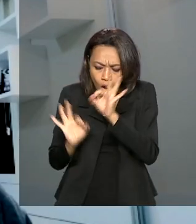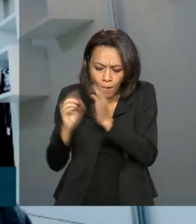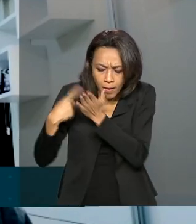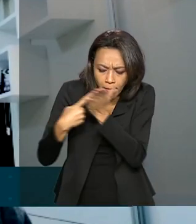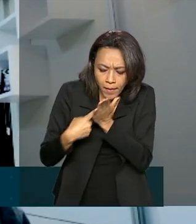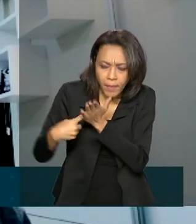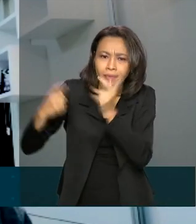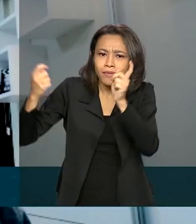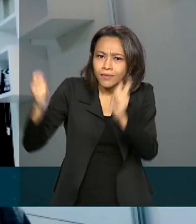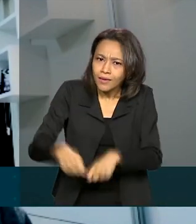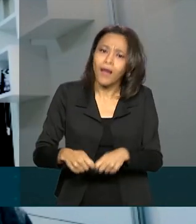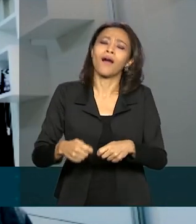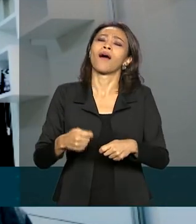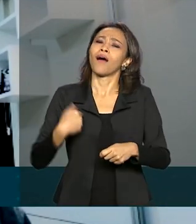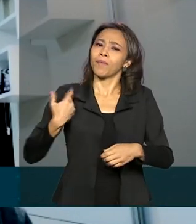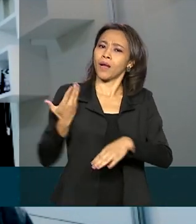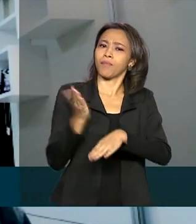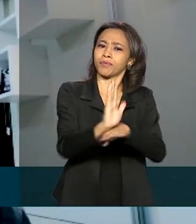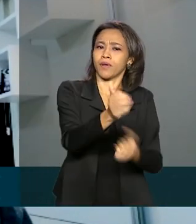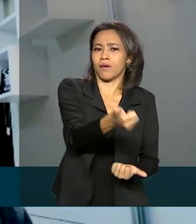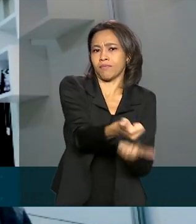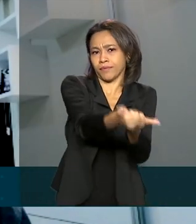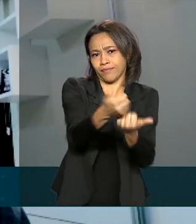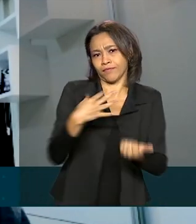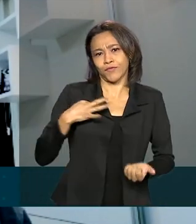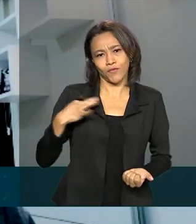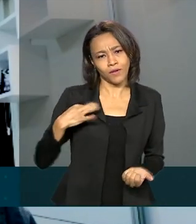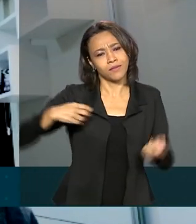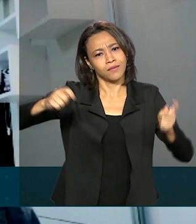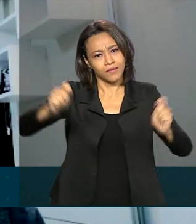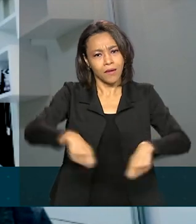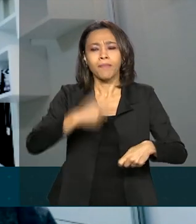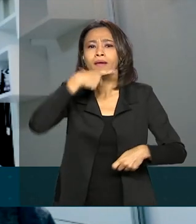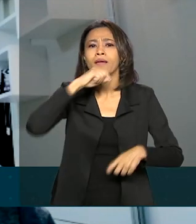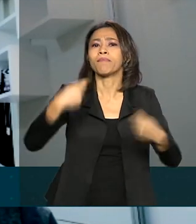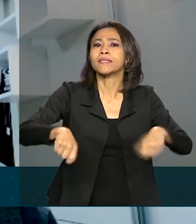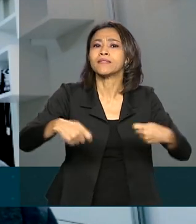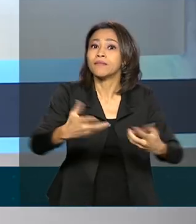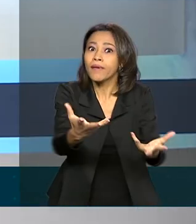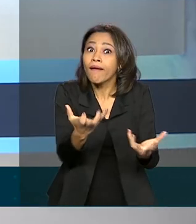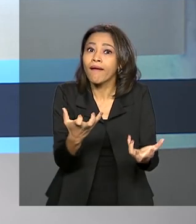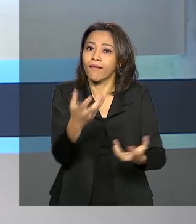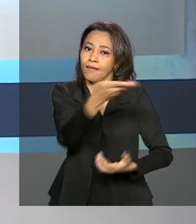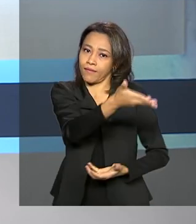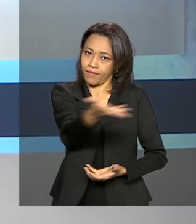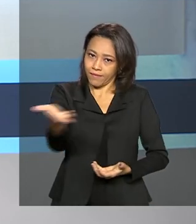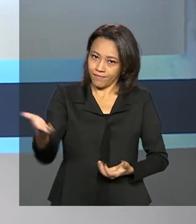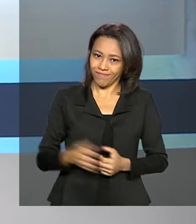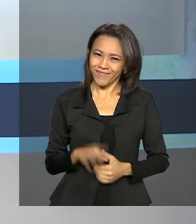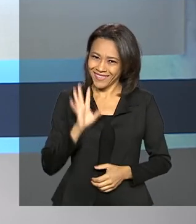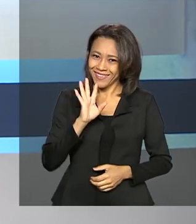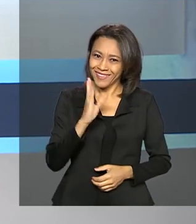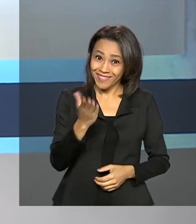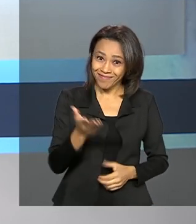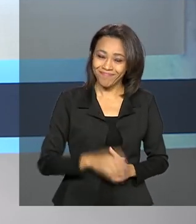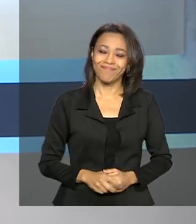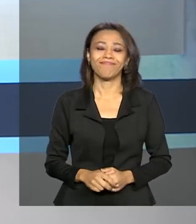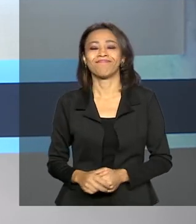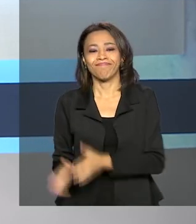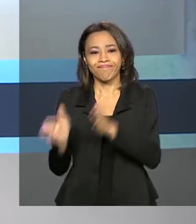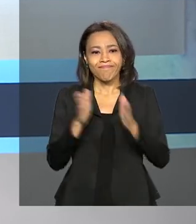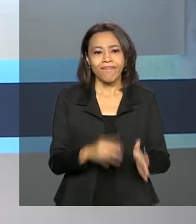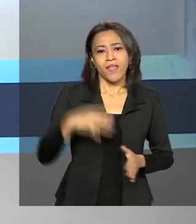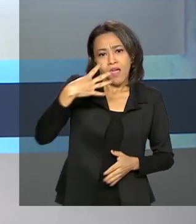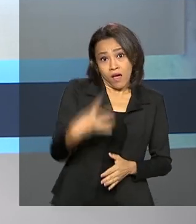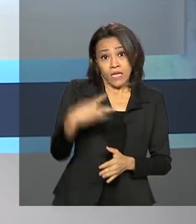a gente consegue fazer uma boa diferença e trazer uma boa ajuda para quem precisa ou para quem se interessa. Que legal, né? Olha, 47